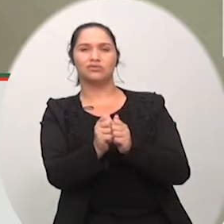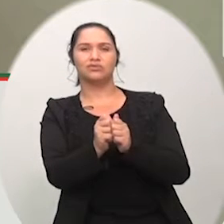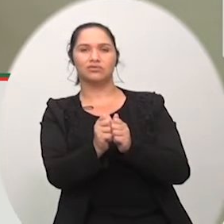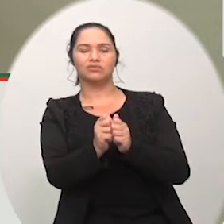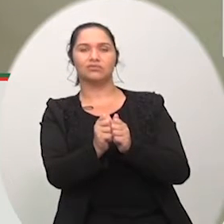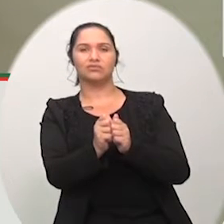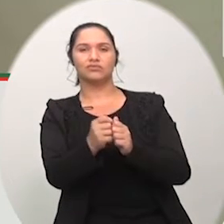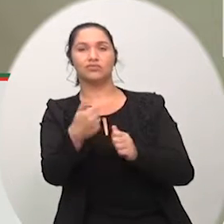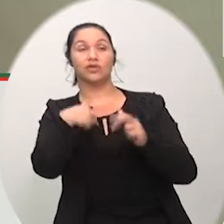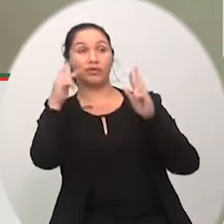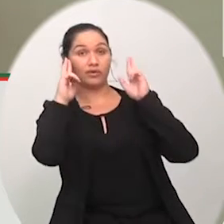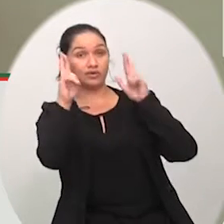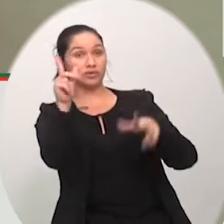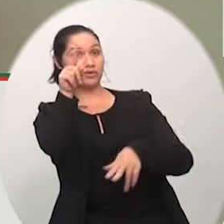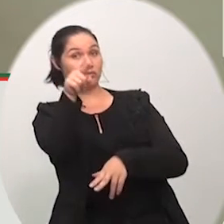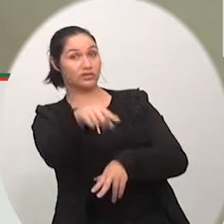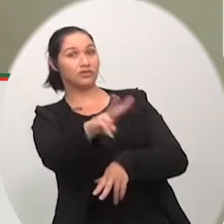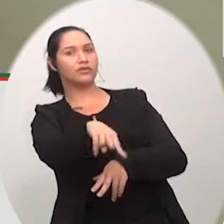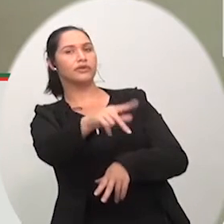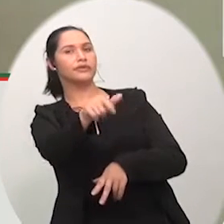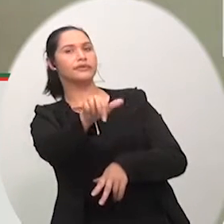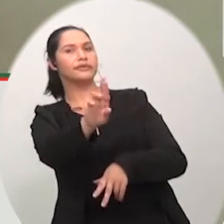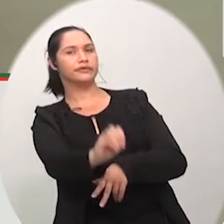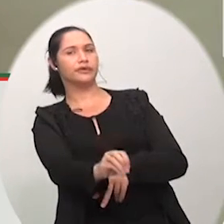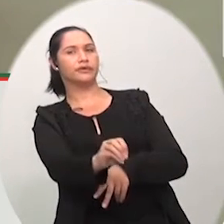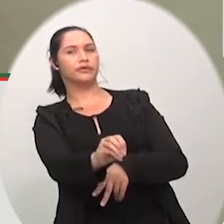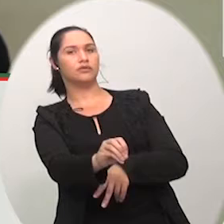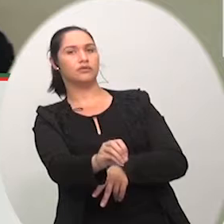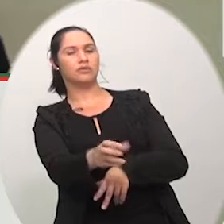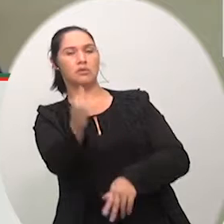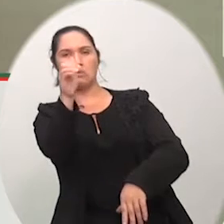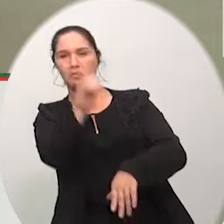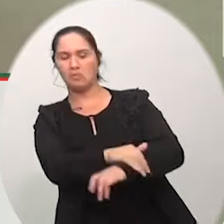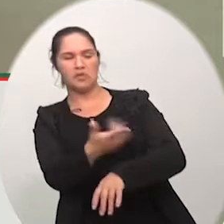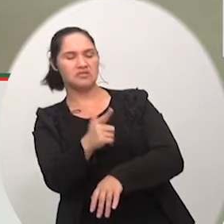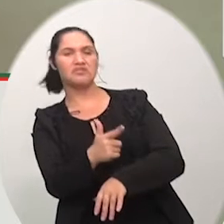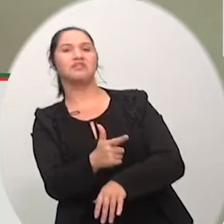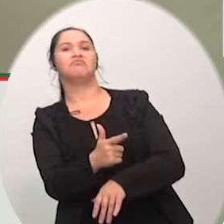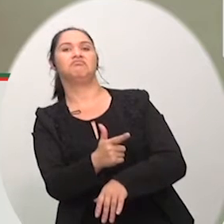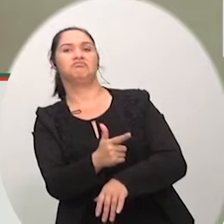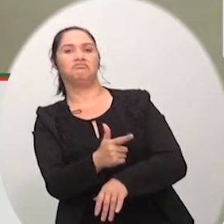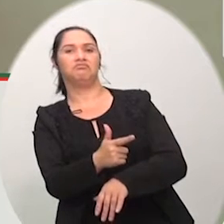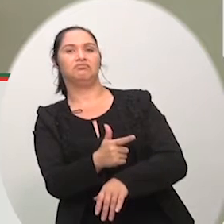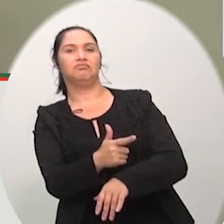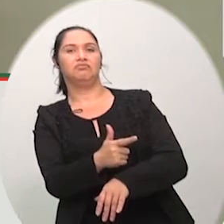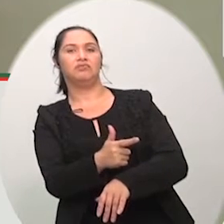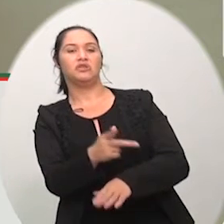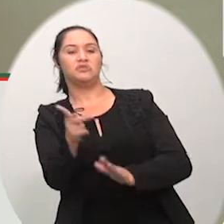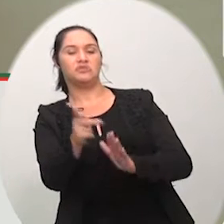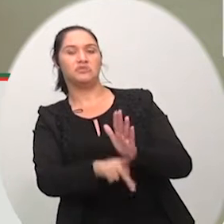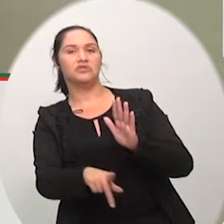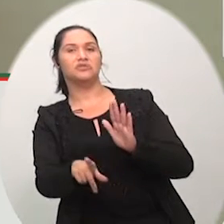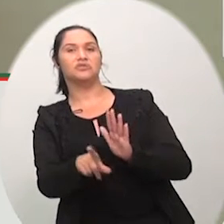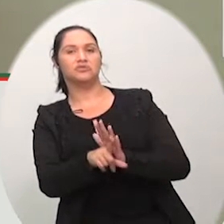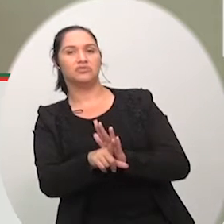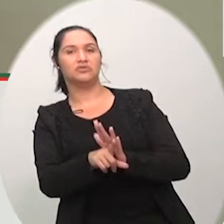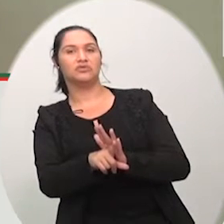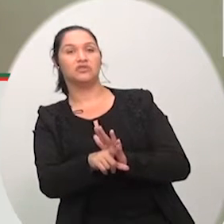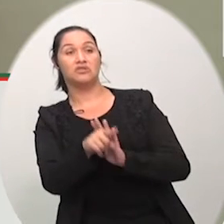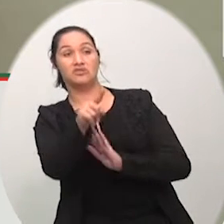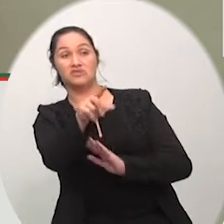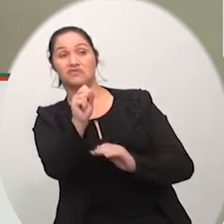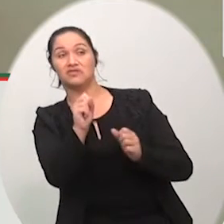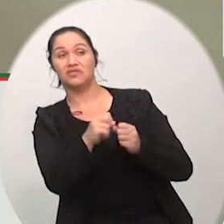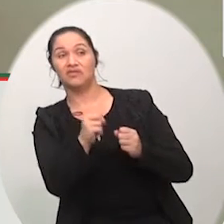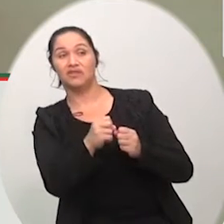respeito vossa excelência não tenho culpa vereador se os projetos de vossa excelência alguns